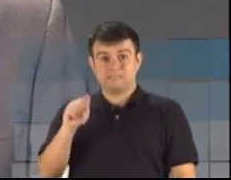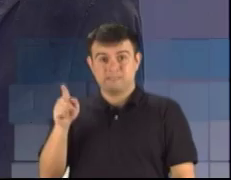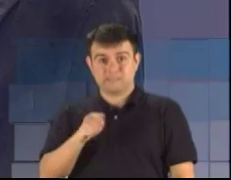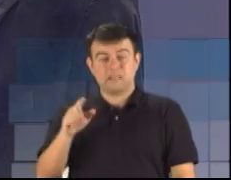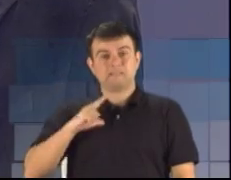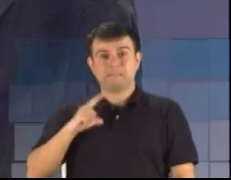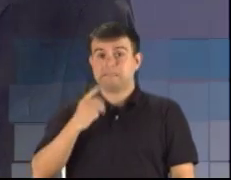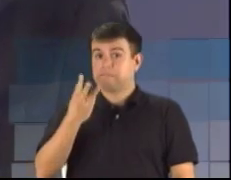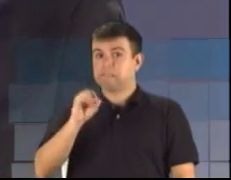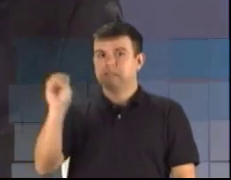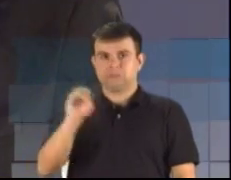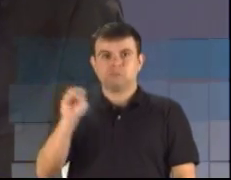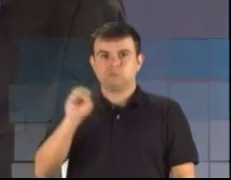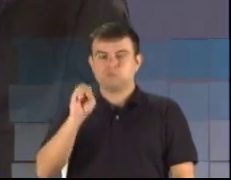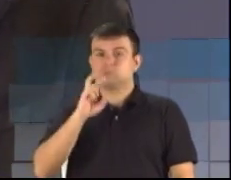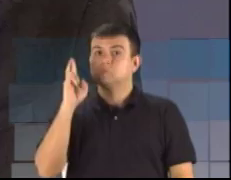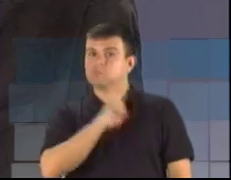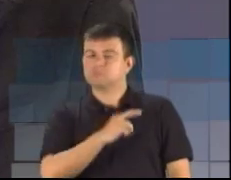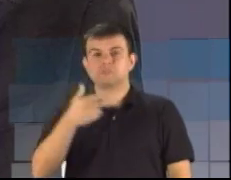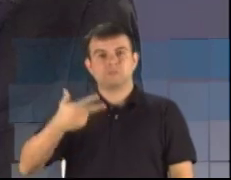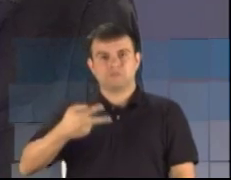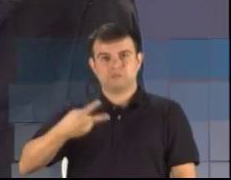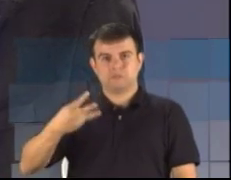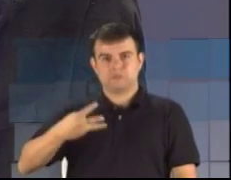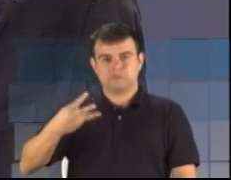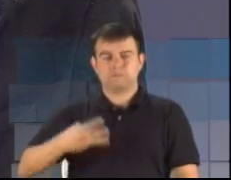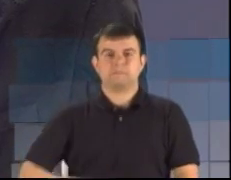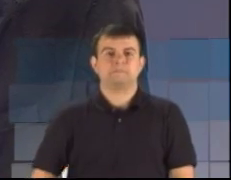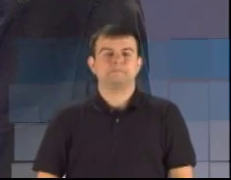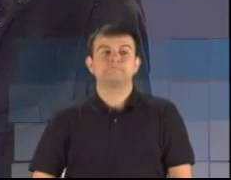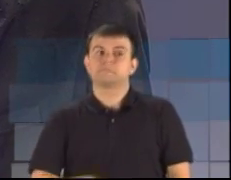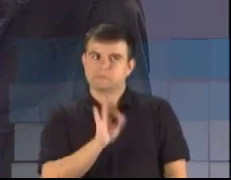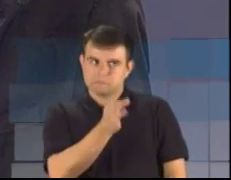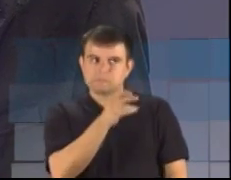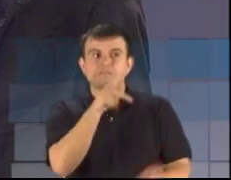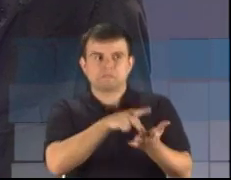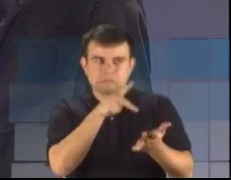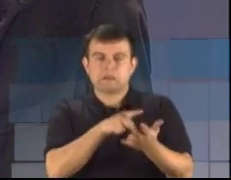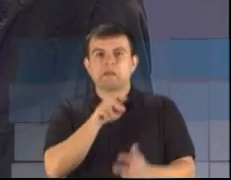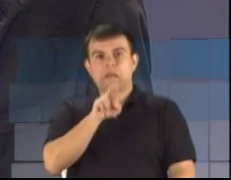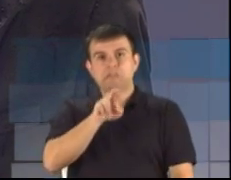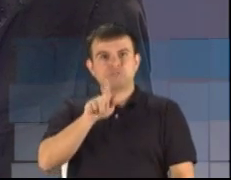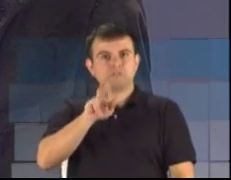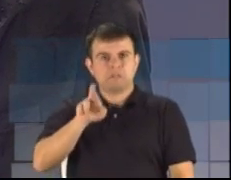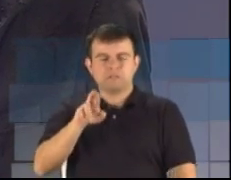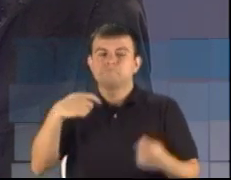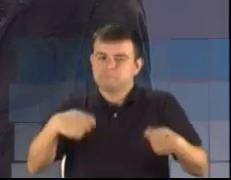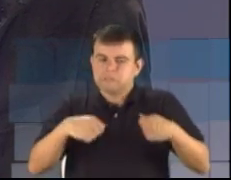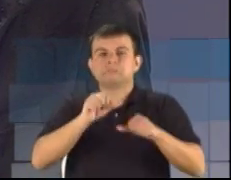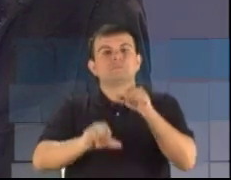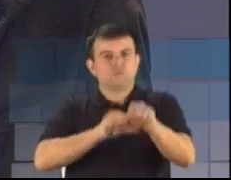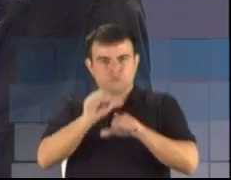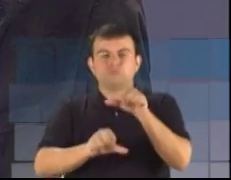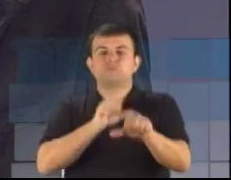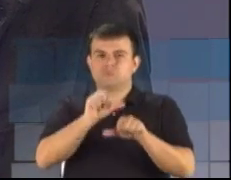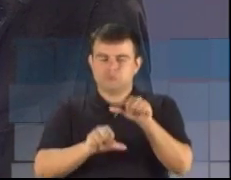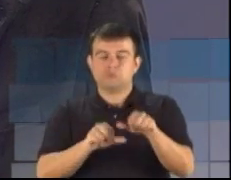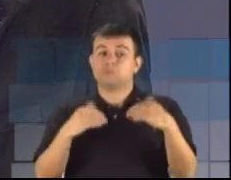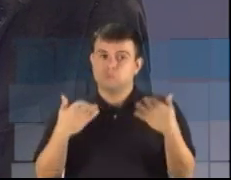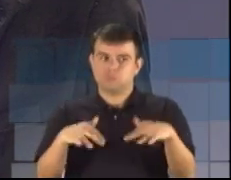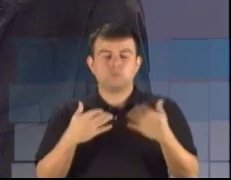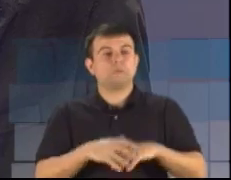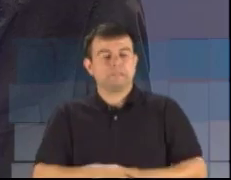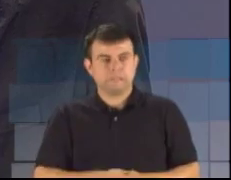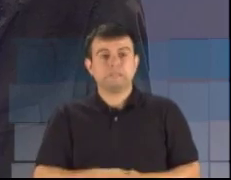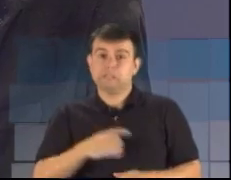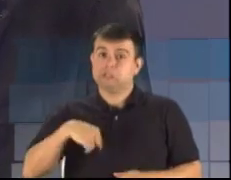réplica. Bom, acho que tem razão. A EGR tem que ser modificada. Nós devemos mandar um projeto à casa